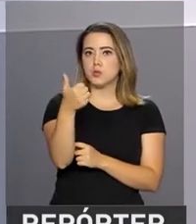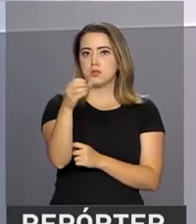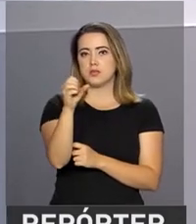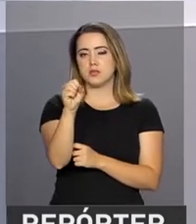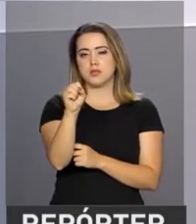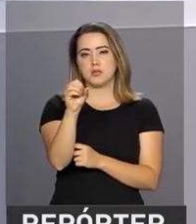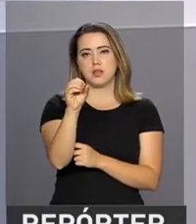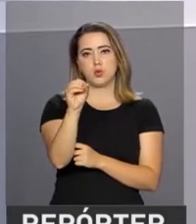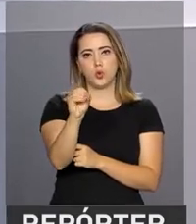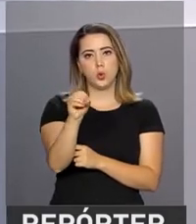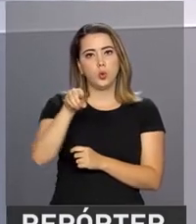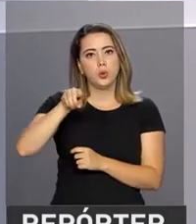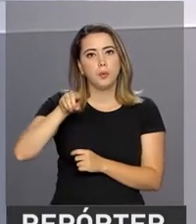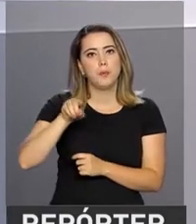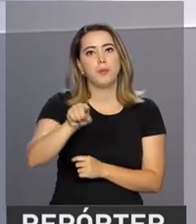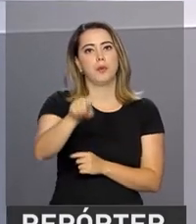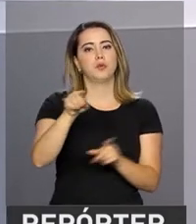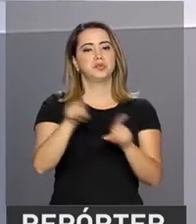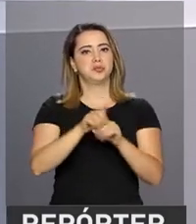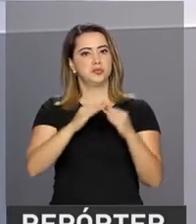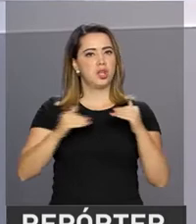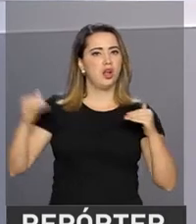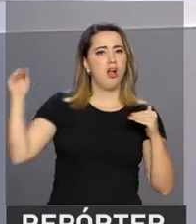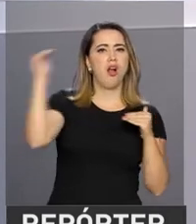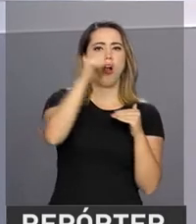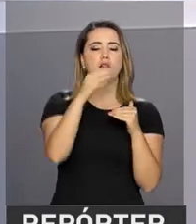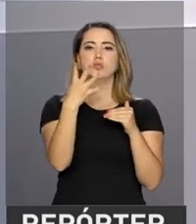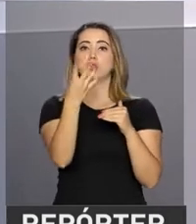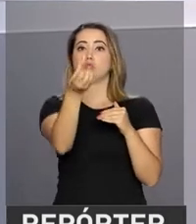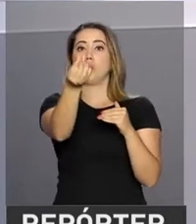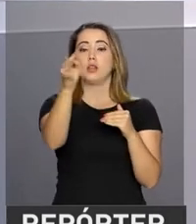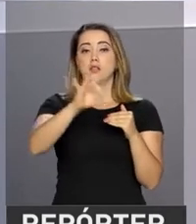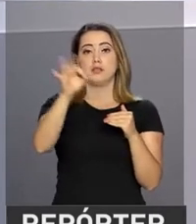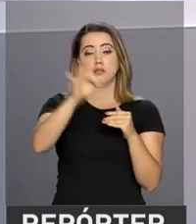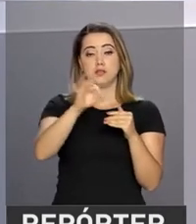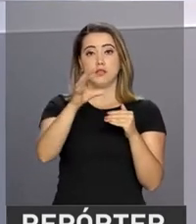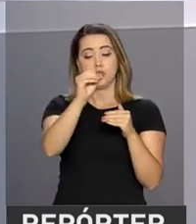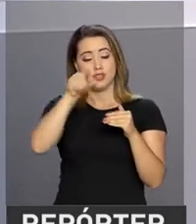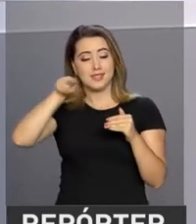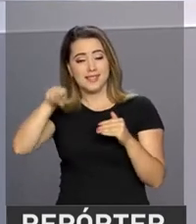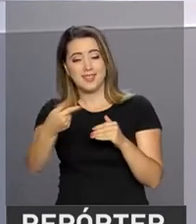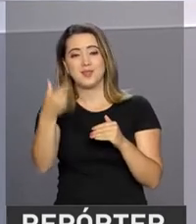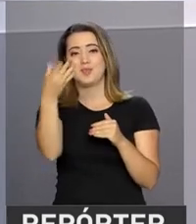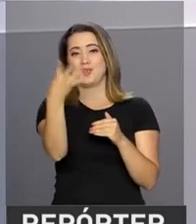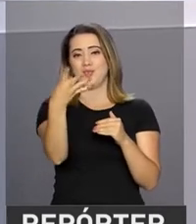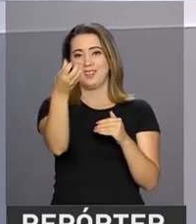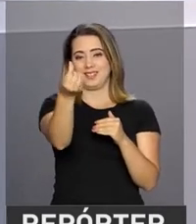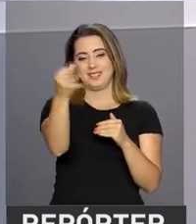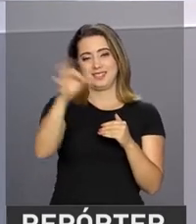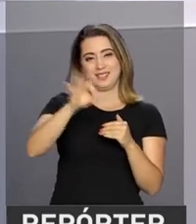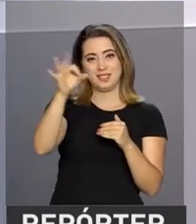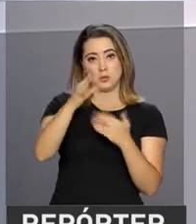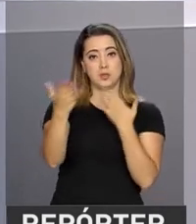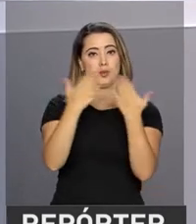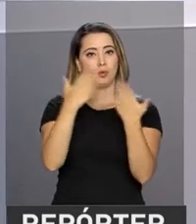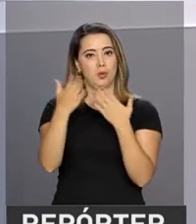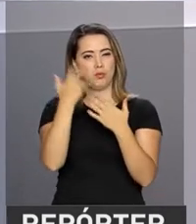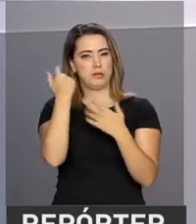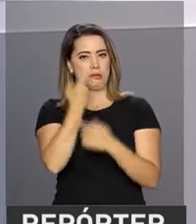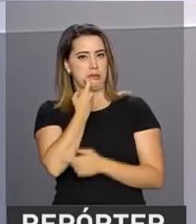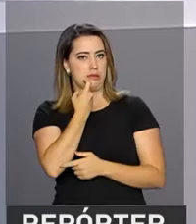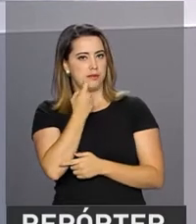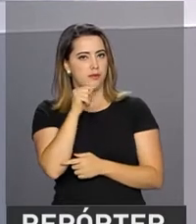alta de 0,46% em relação ao recorde anterior, marcado na última sexta-feira. O Ibovespa foi criado em